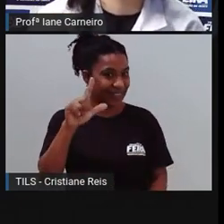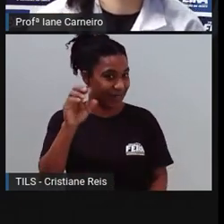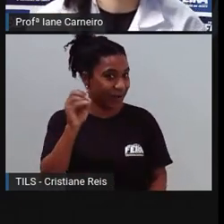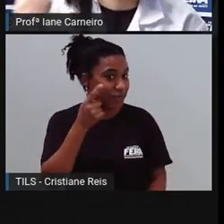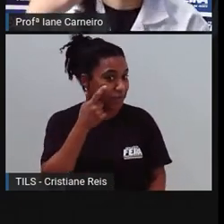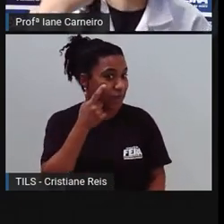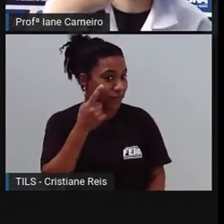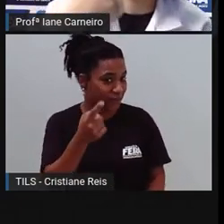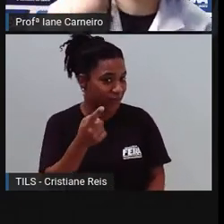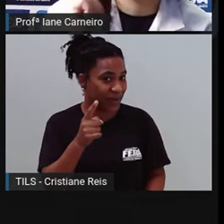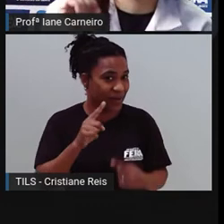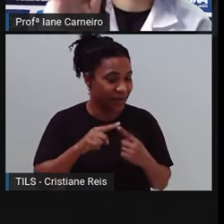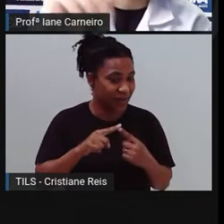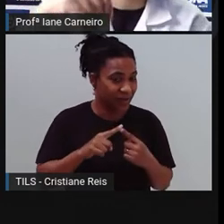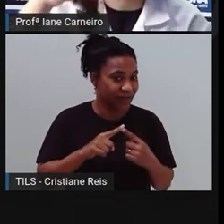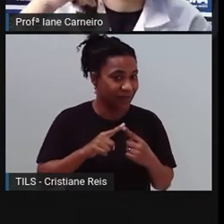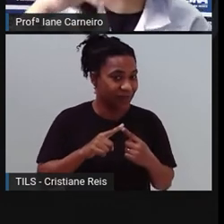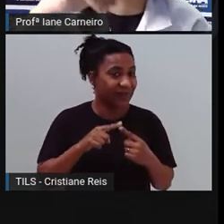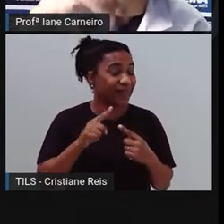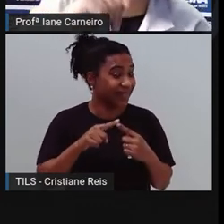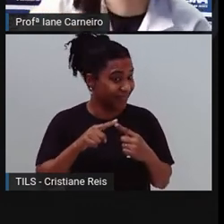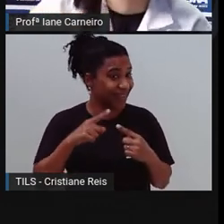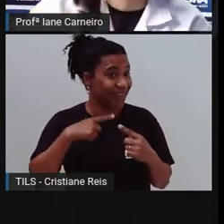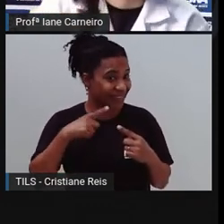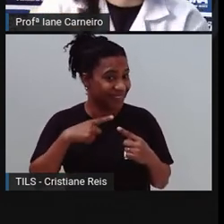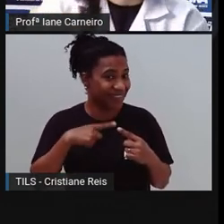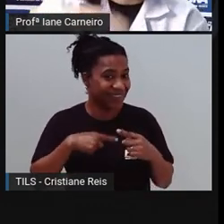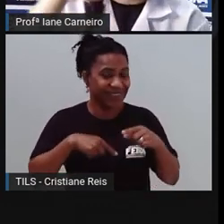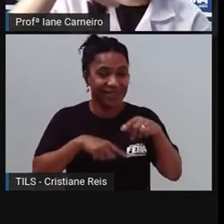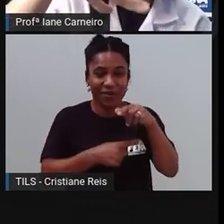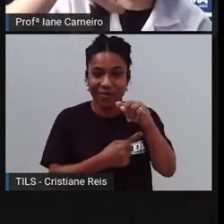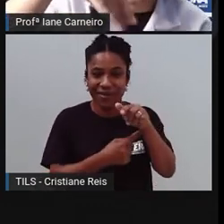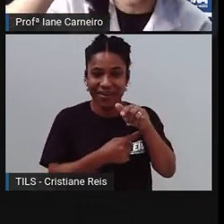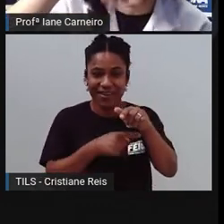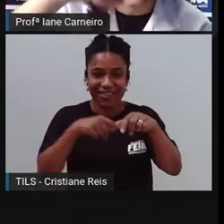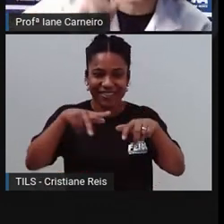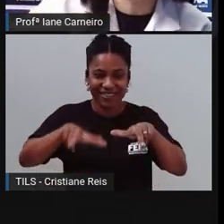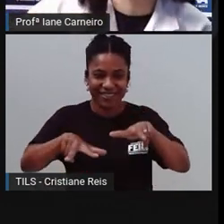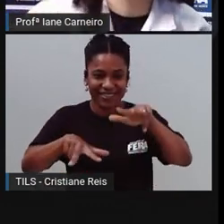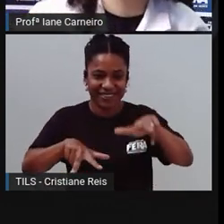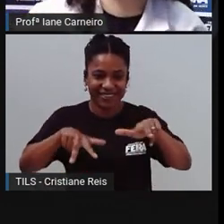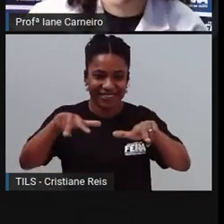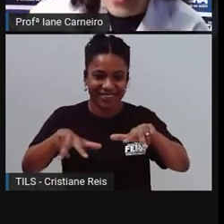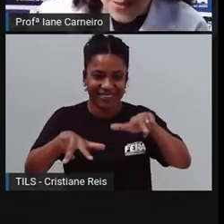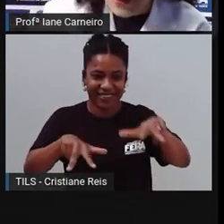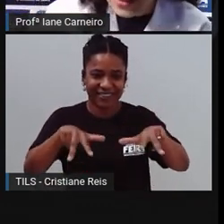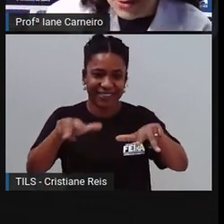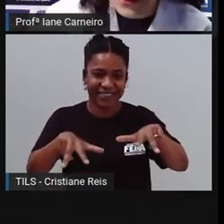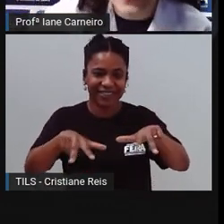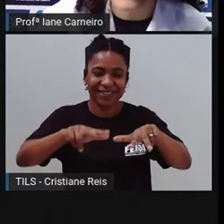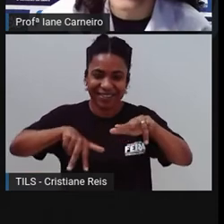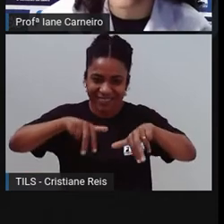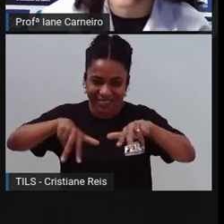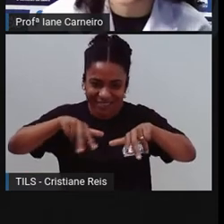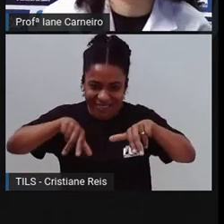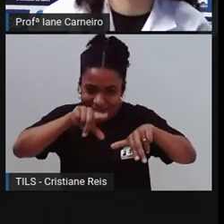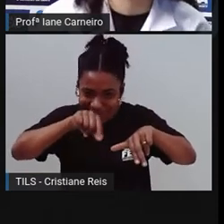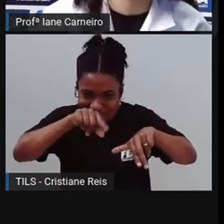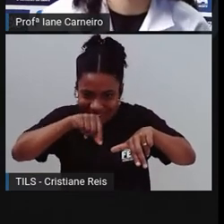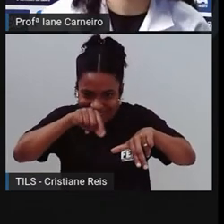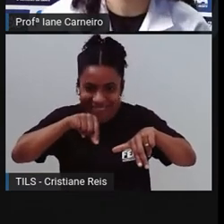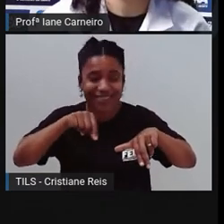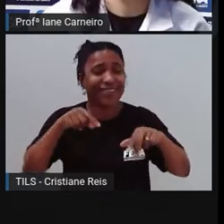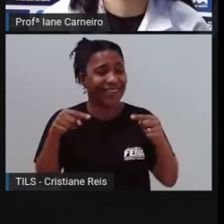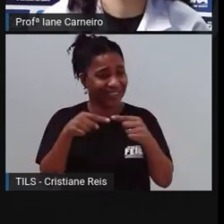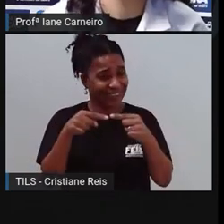Então, ó, ele tem espora, ele cava o chão, né? Quando ele está ciscando. Olha só quanta dica bacana.